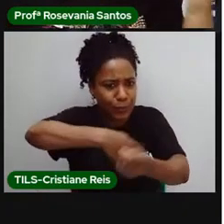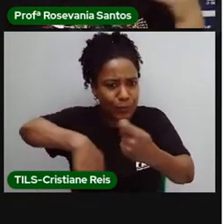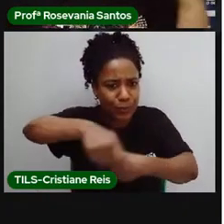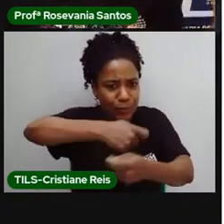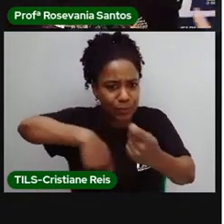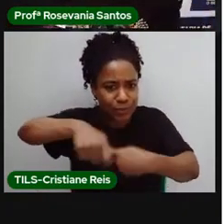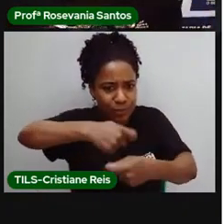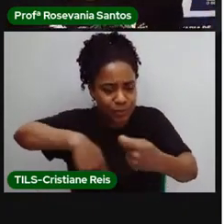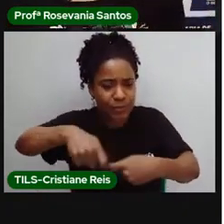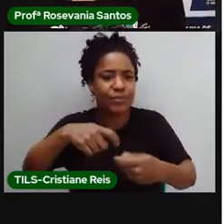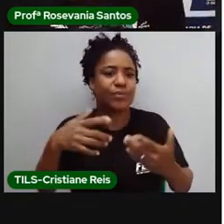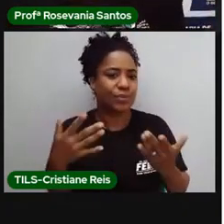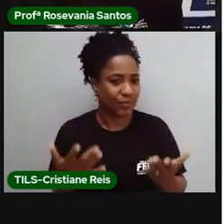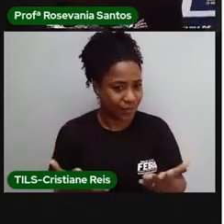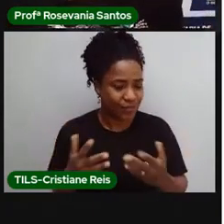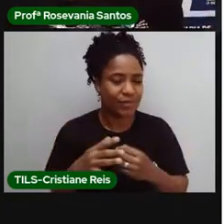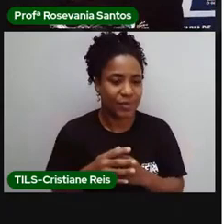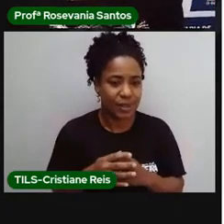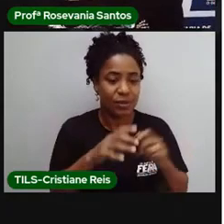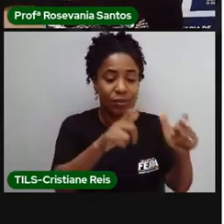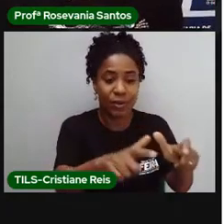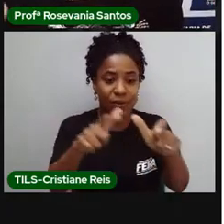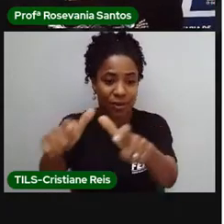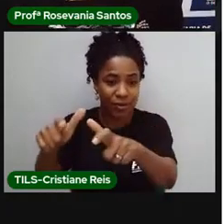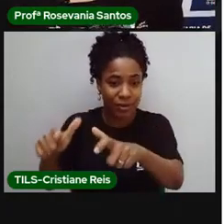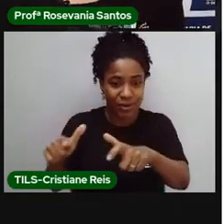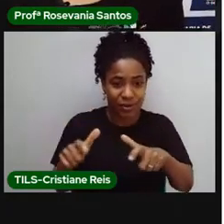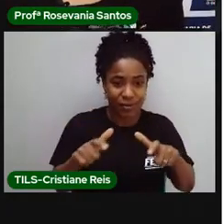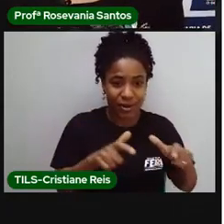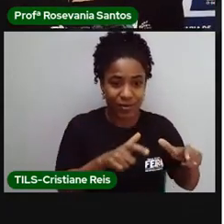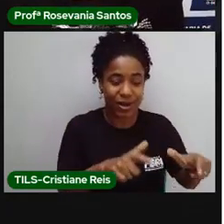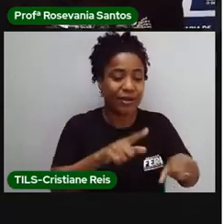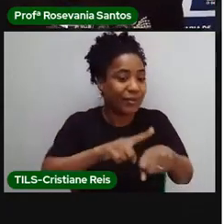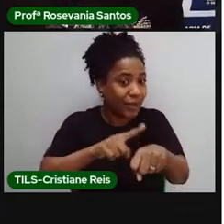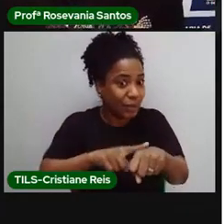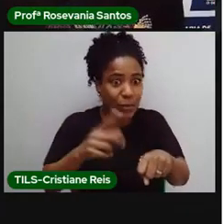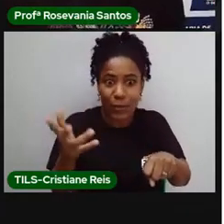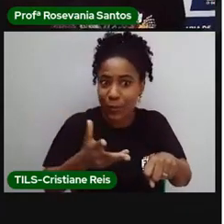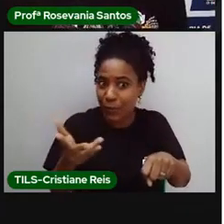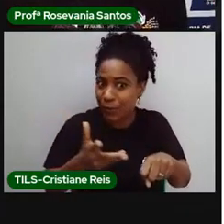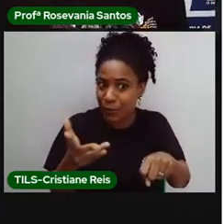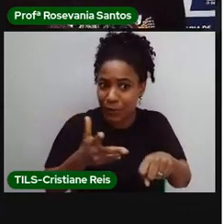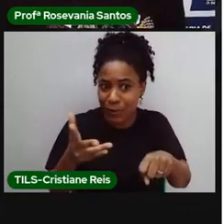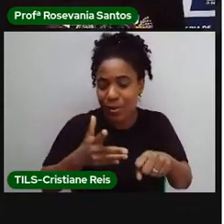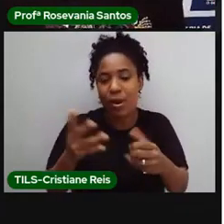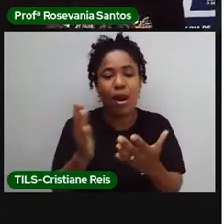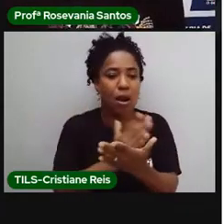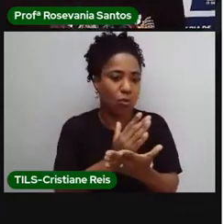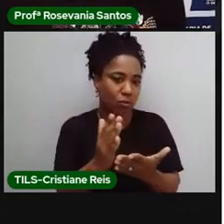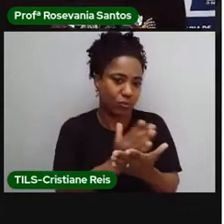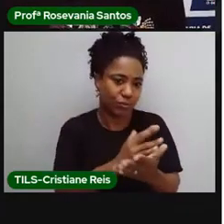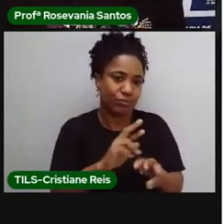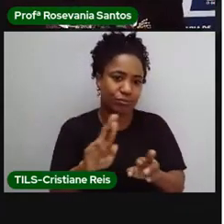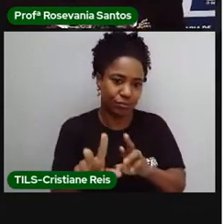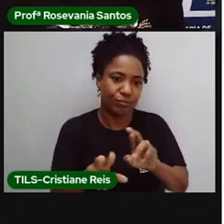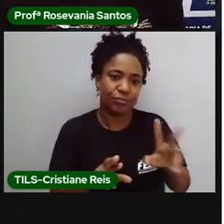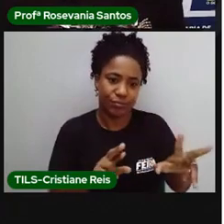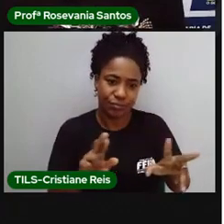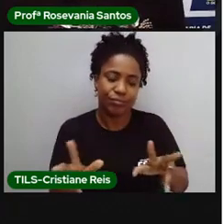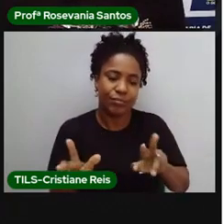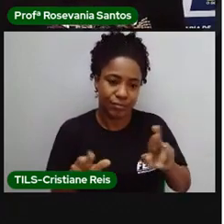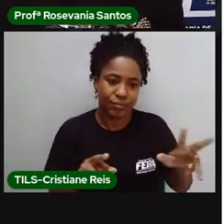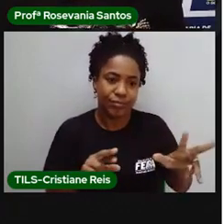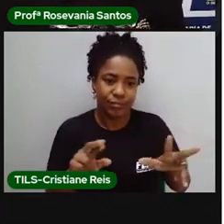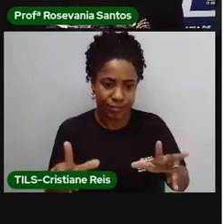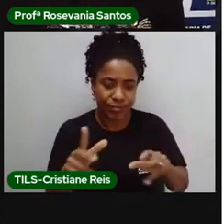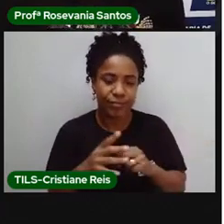tempo exige ali, que seja bastante rápido, porque perder tempo também, perder dinheiro. Então, a divisão territorial, como o próprio nome já está dizendo,